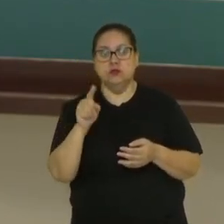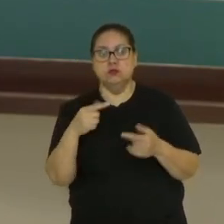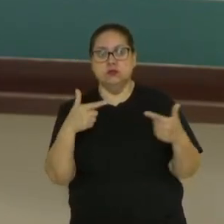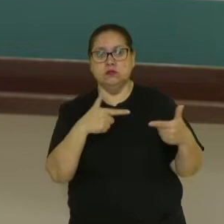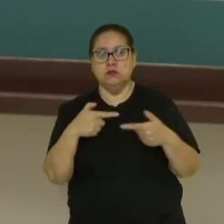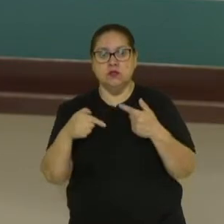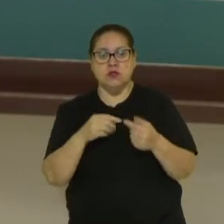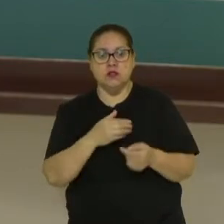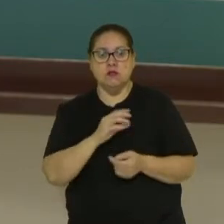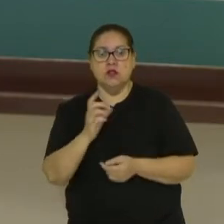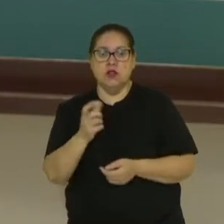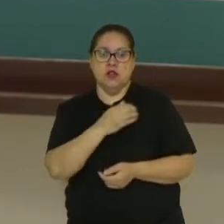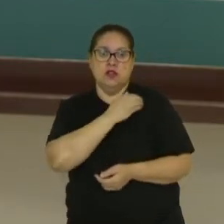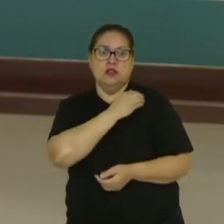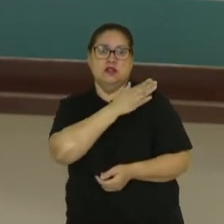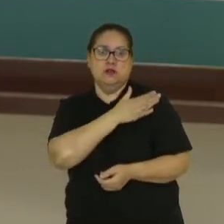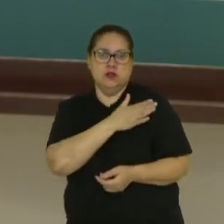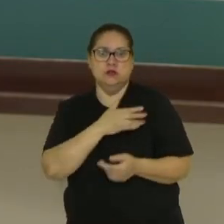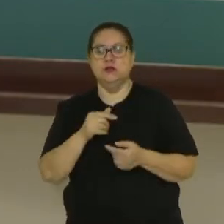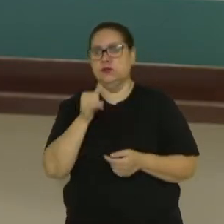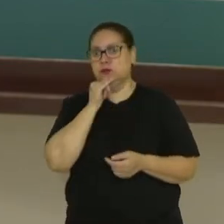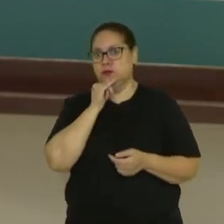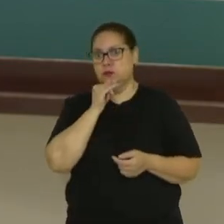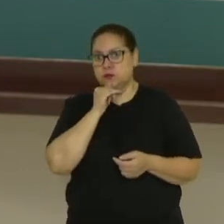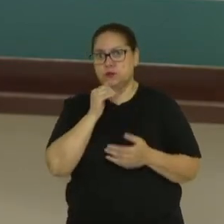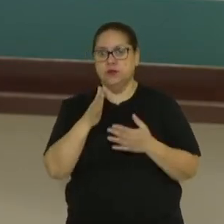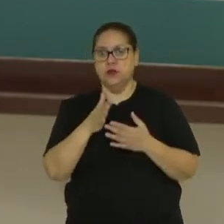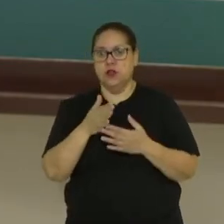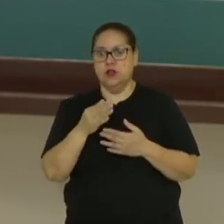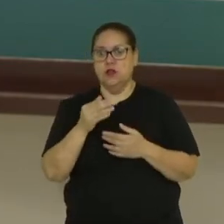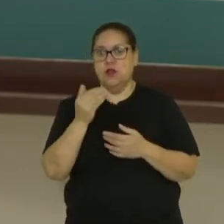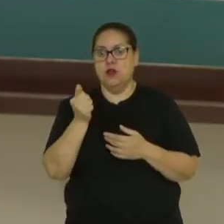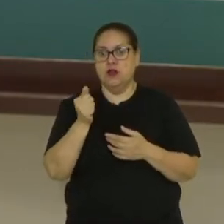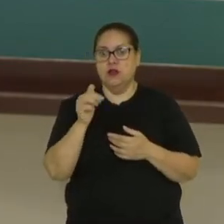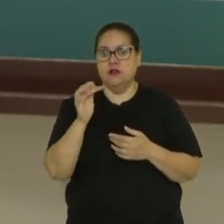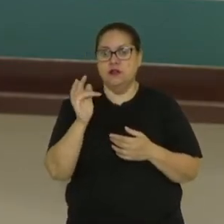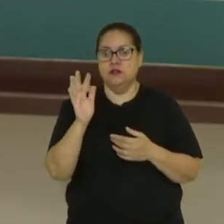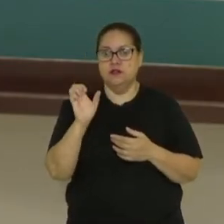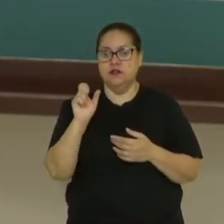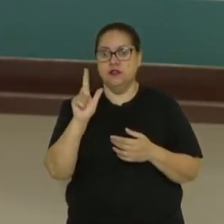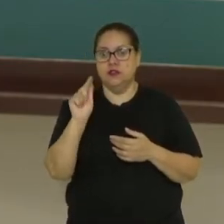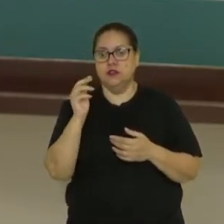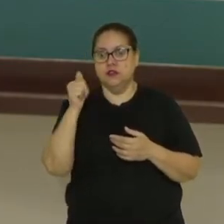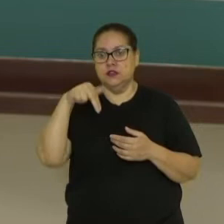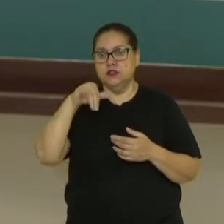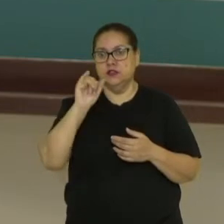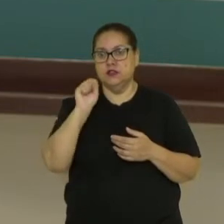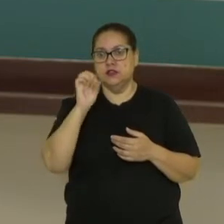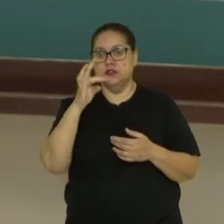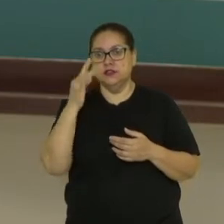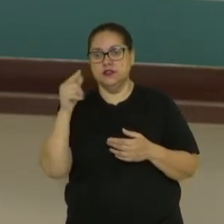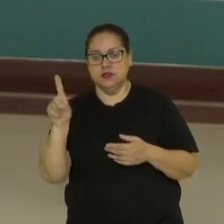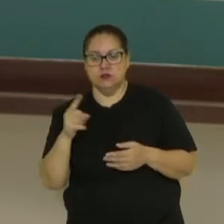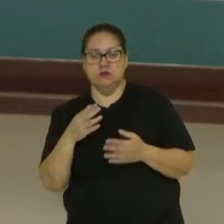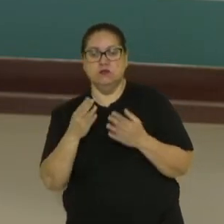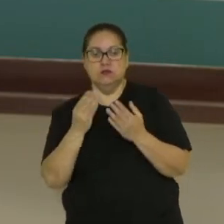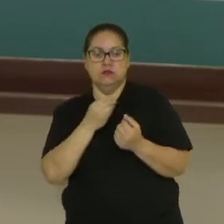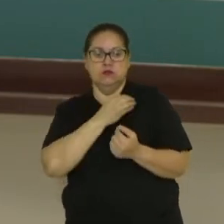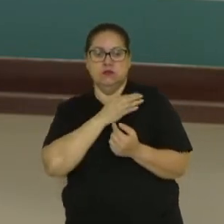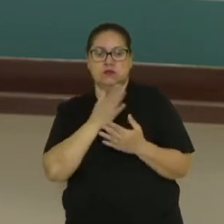conflitos étnico-raciais, como por exemplo, no Afeganistão, onde tem os Hazari e tem a maioria, né? Do